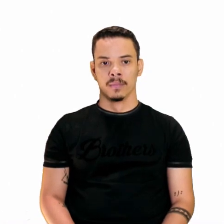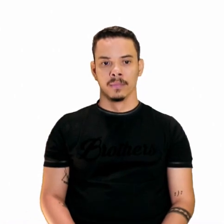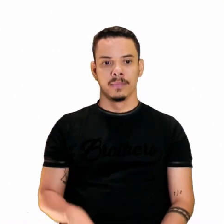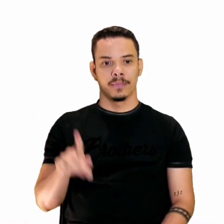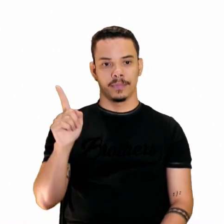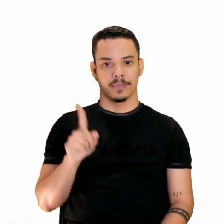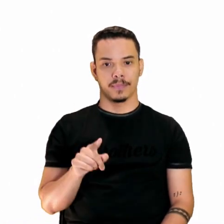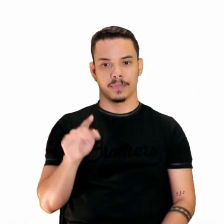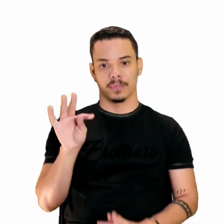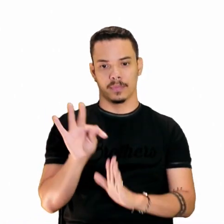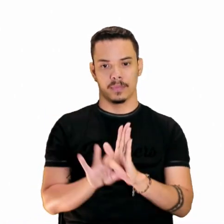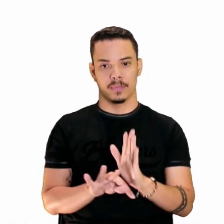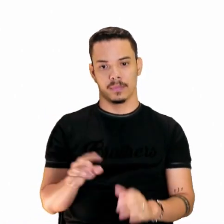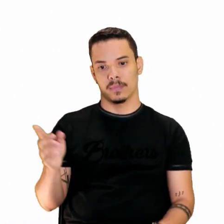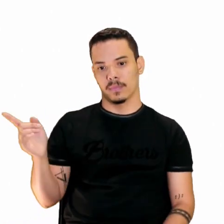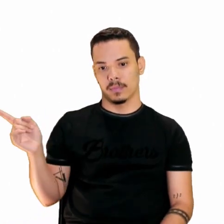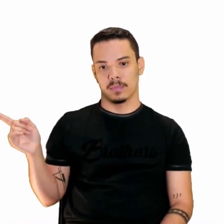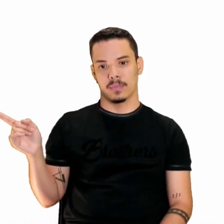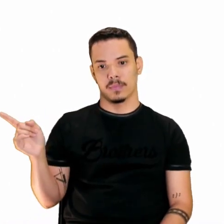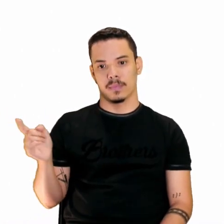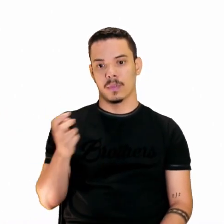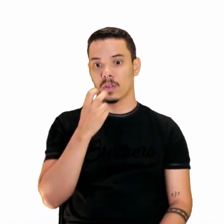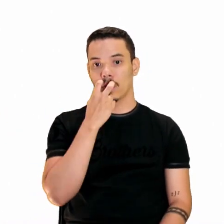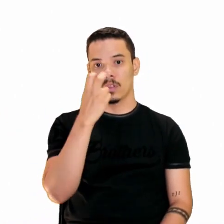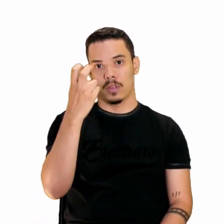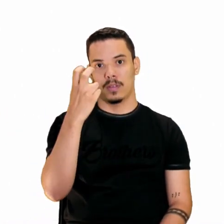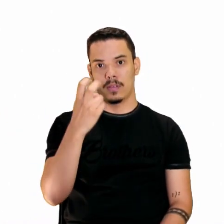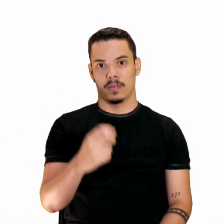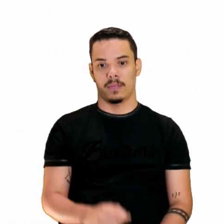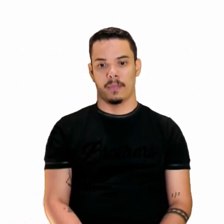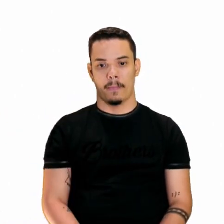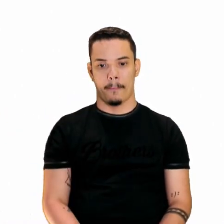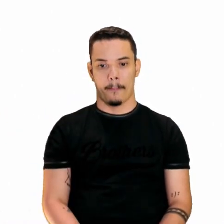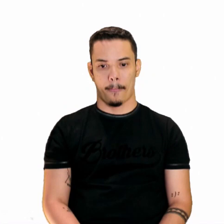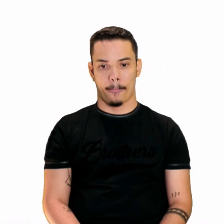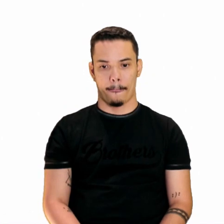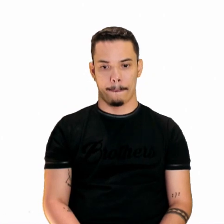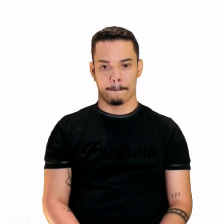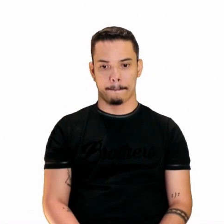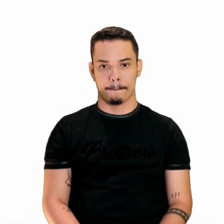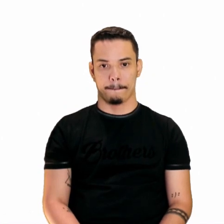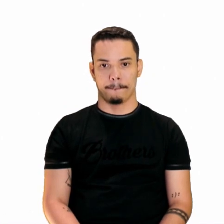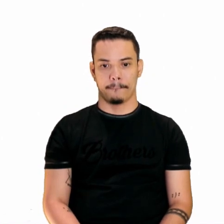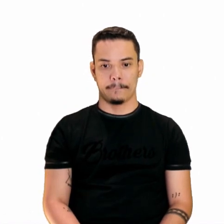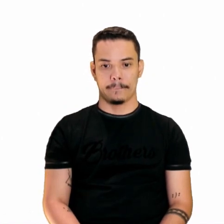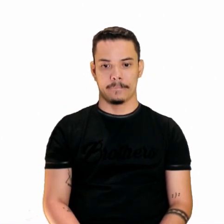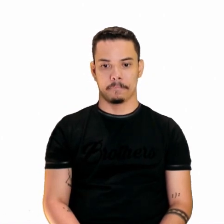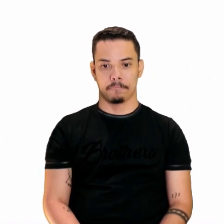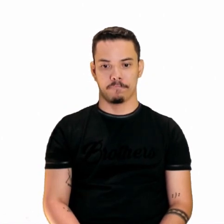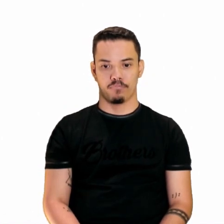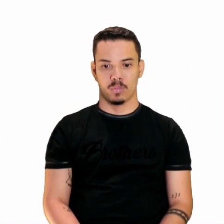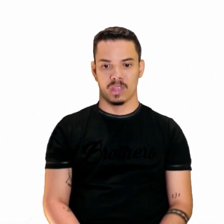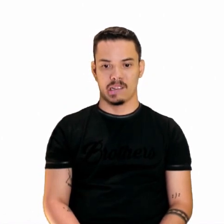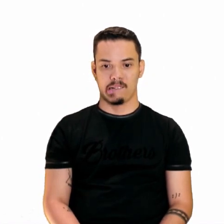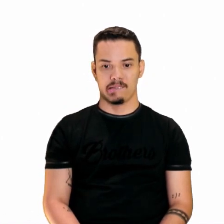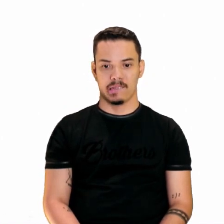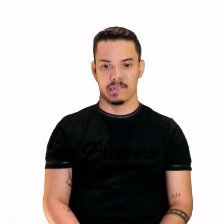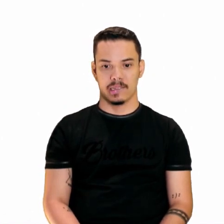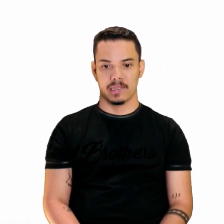intertextualidade do nosso texto original. Aqui, o grito, né? De Edwards,